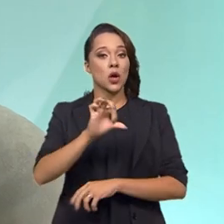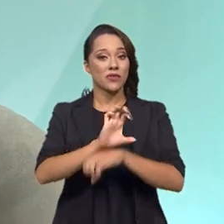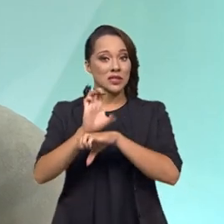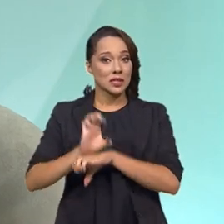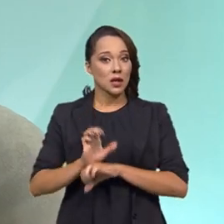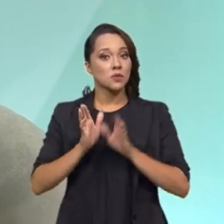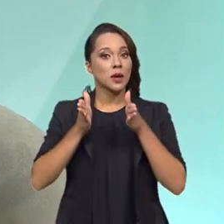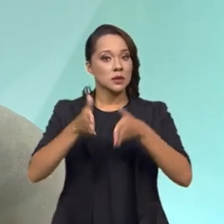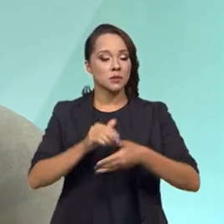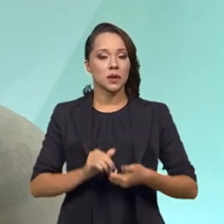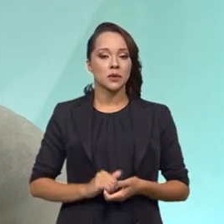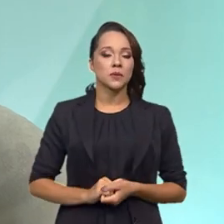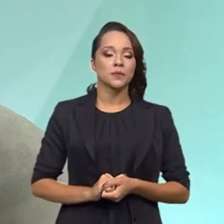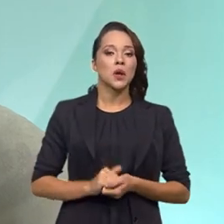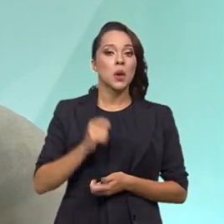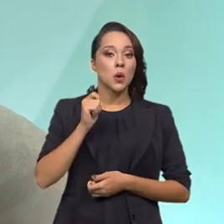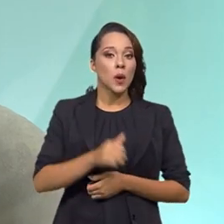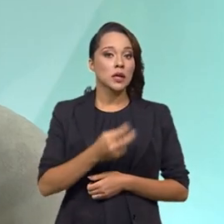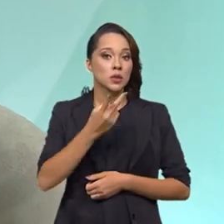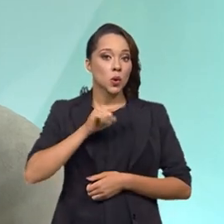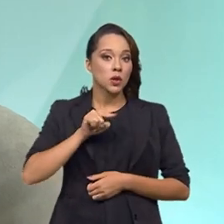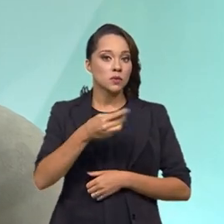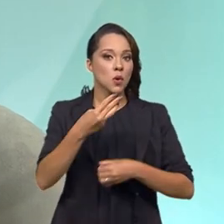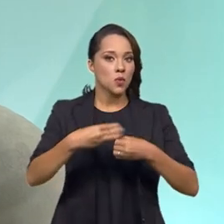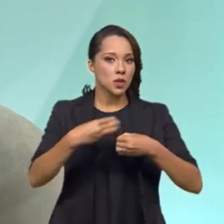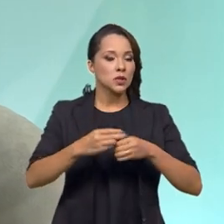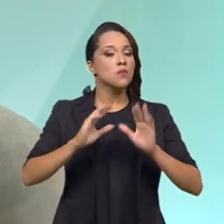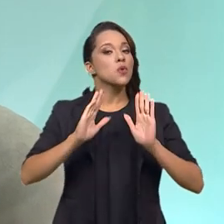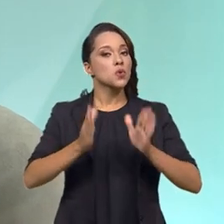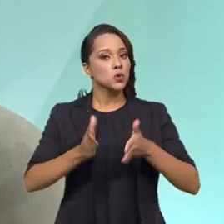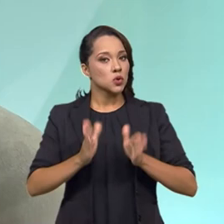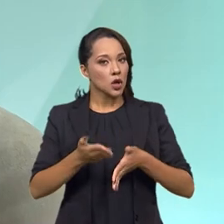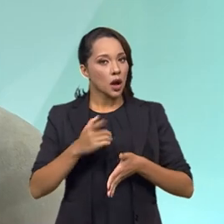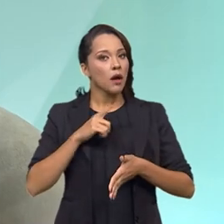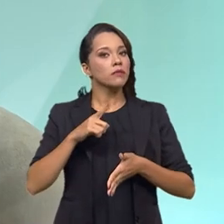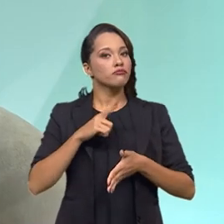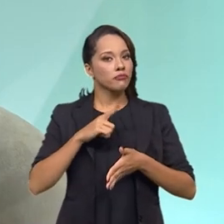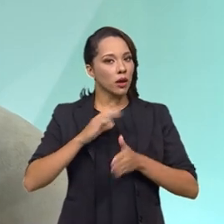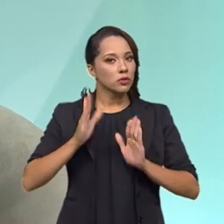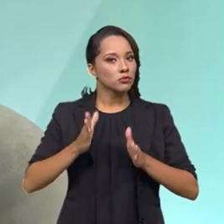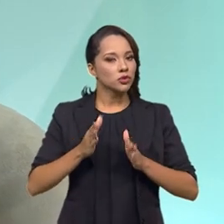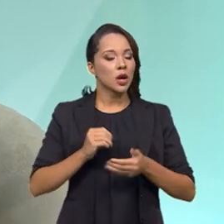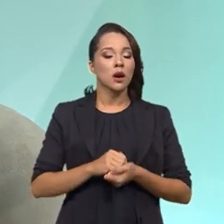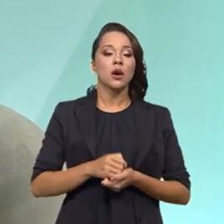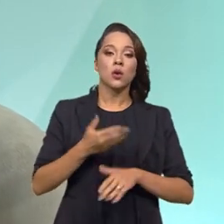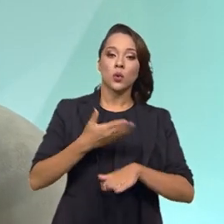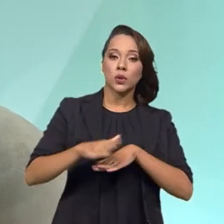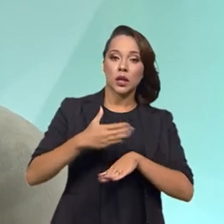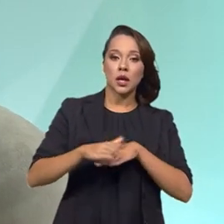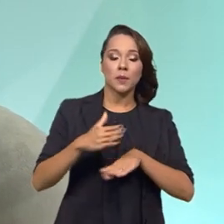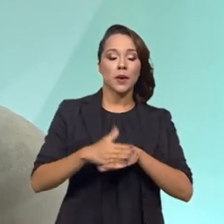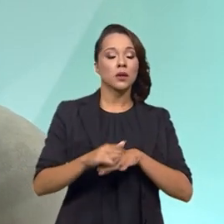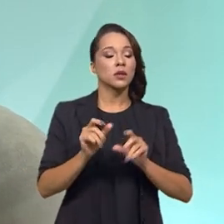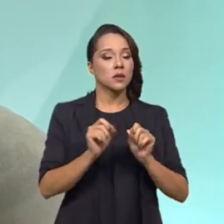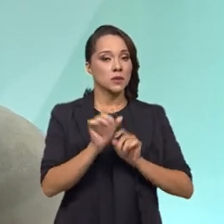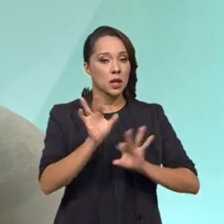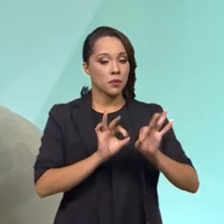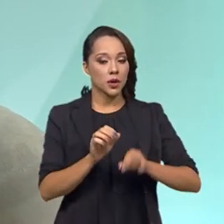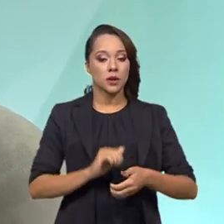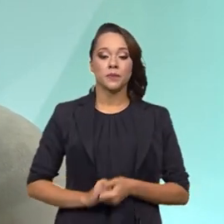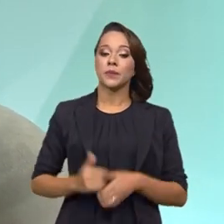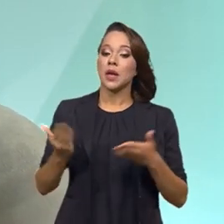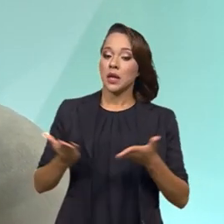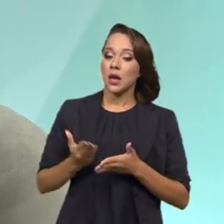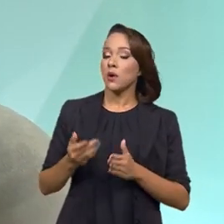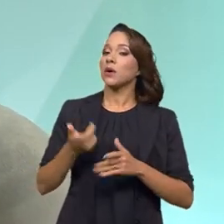participando, quase 2 mil municípios já em atividade com as capacitações que nós estamos realizando e